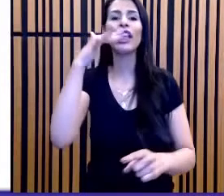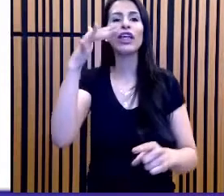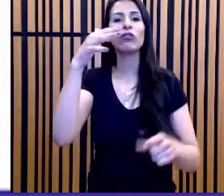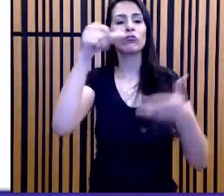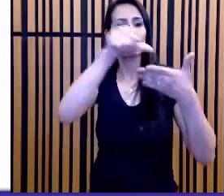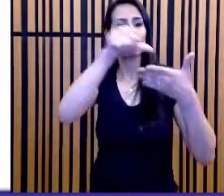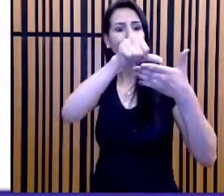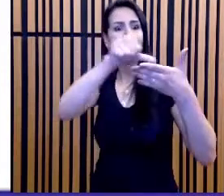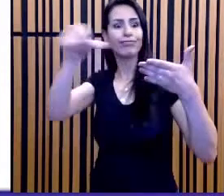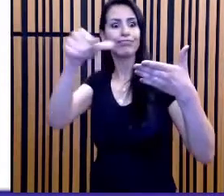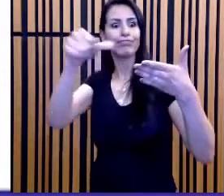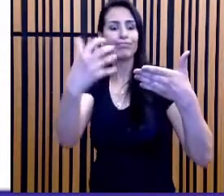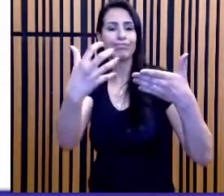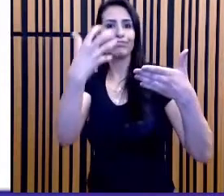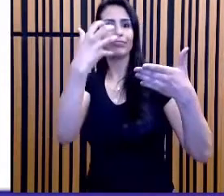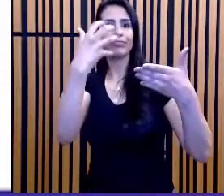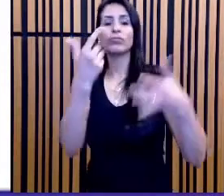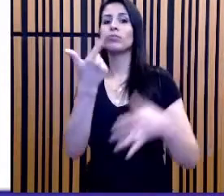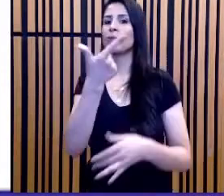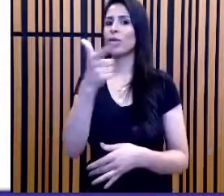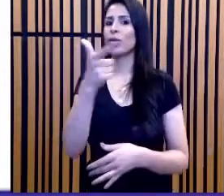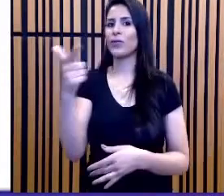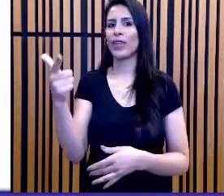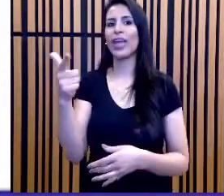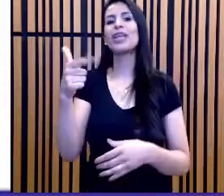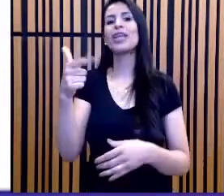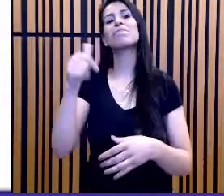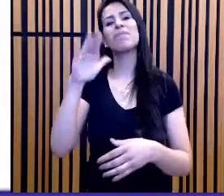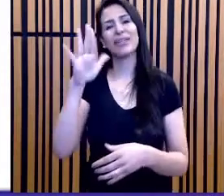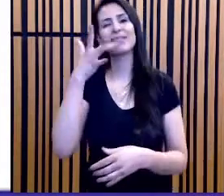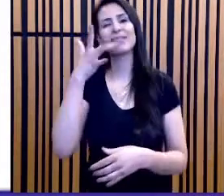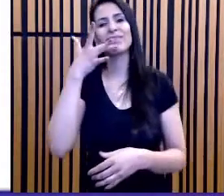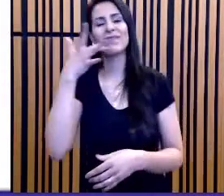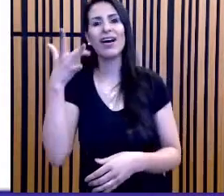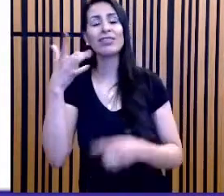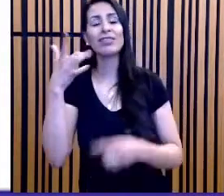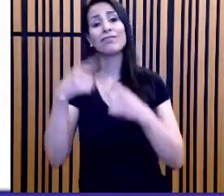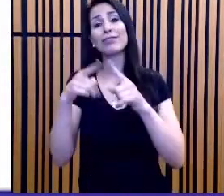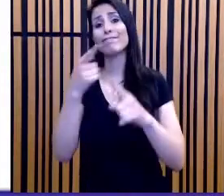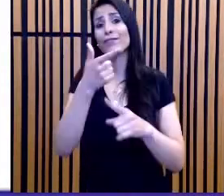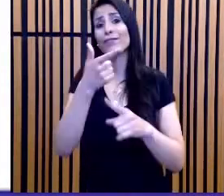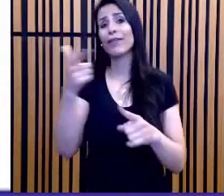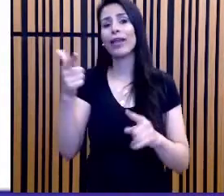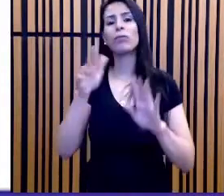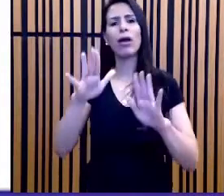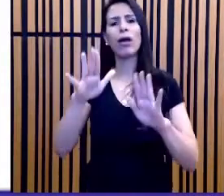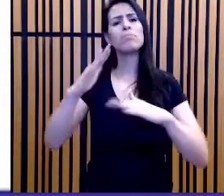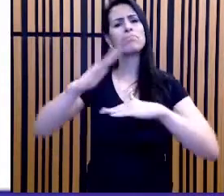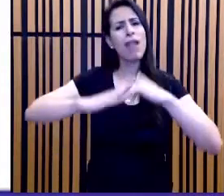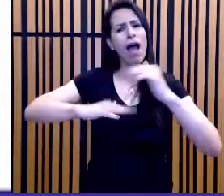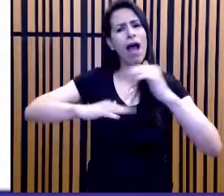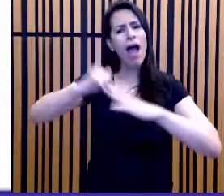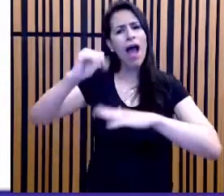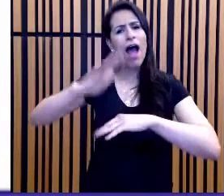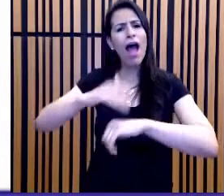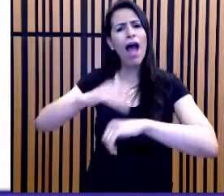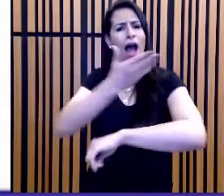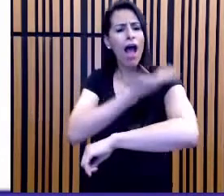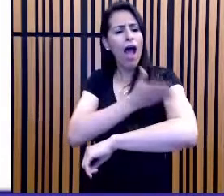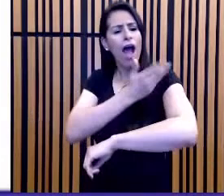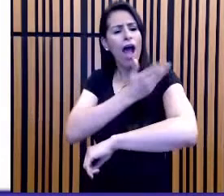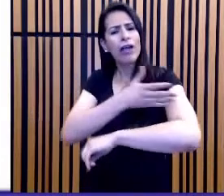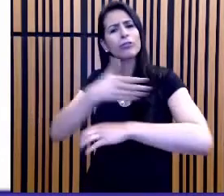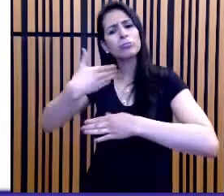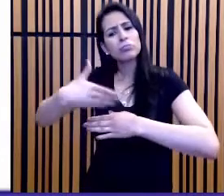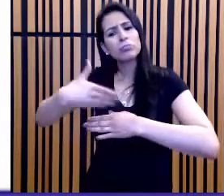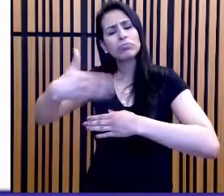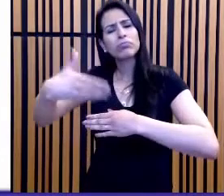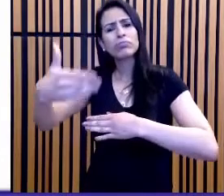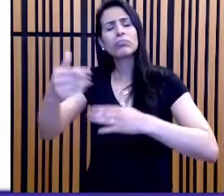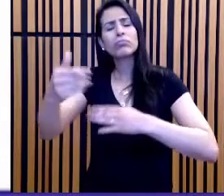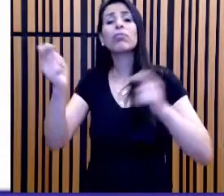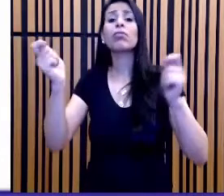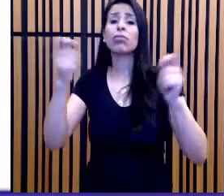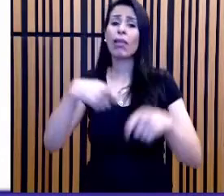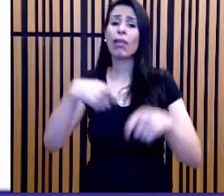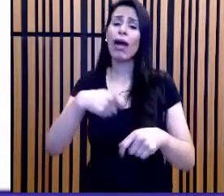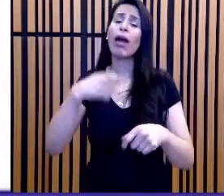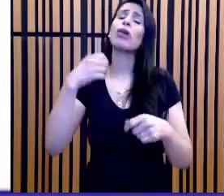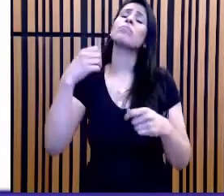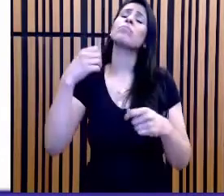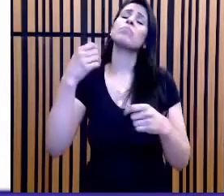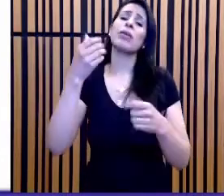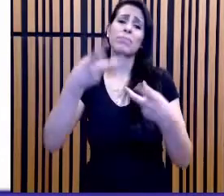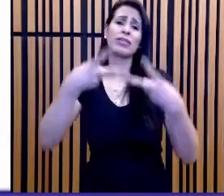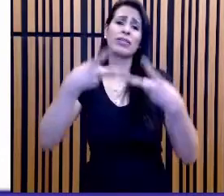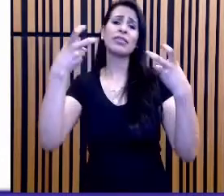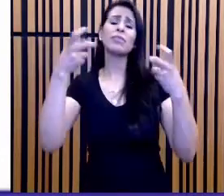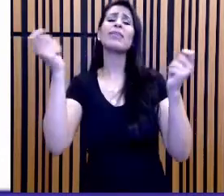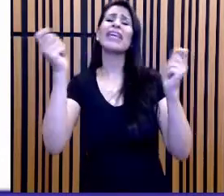marca-texto, esse processo ficaria facilitado. Mas, com alguma prática, você vai ver que é possível realizar essas marcações mesmo com a maldita caneta